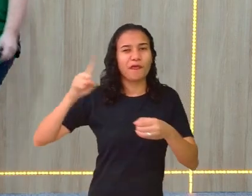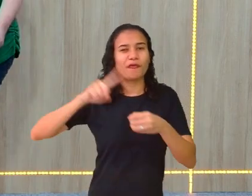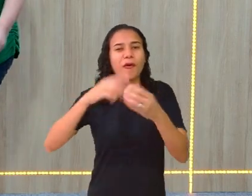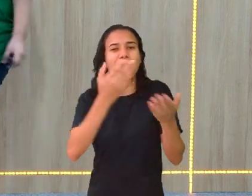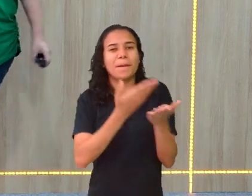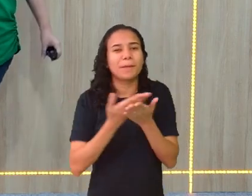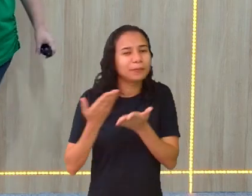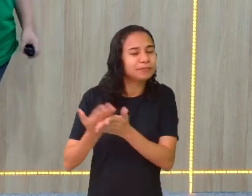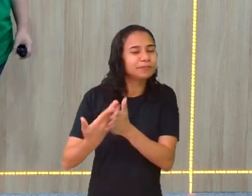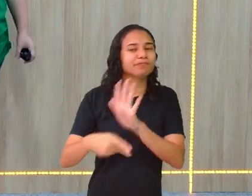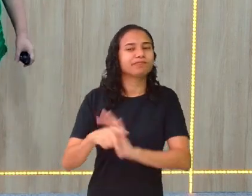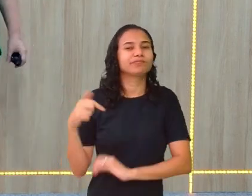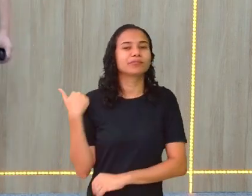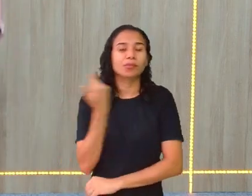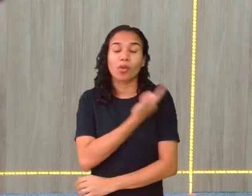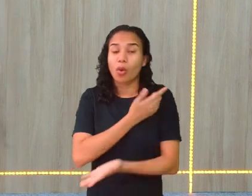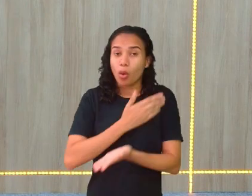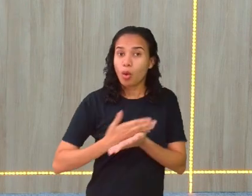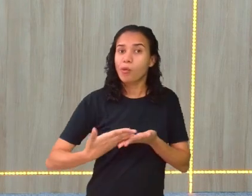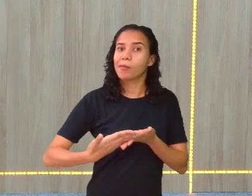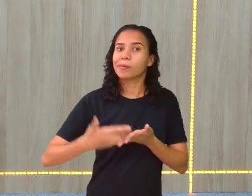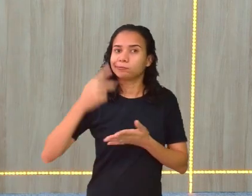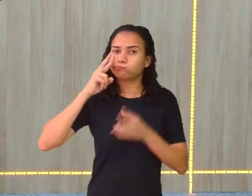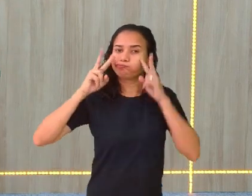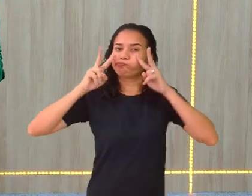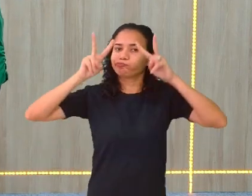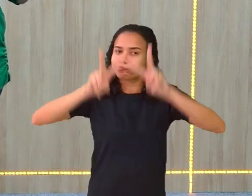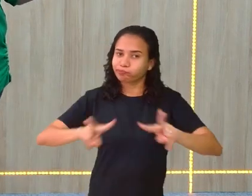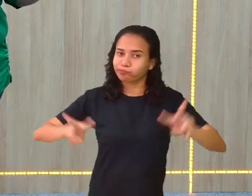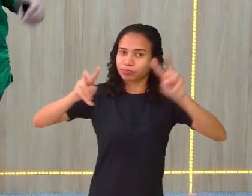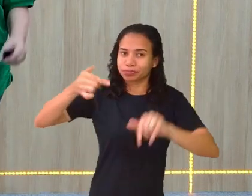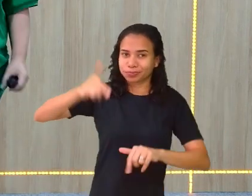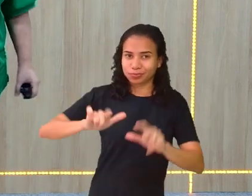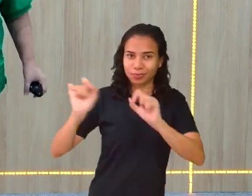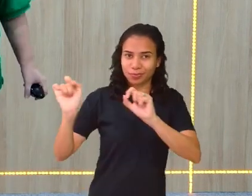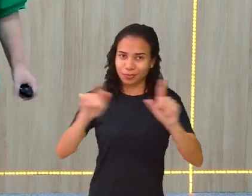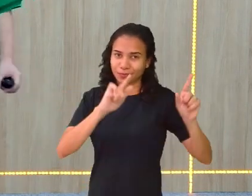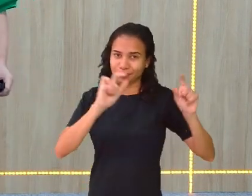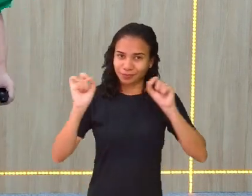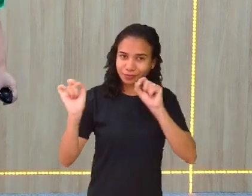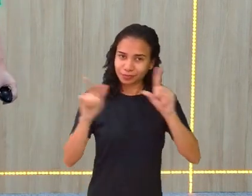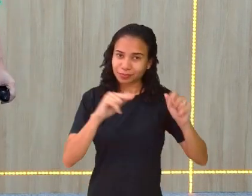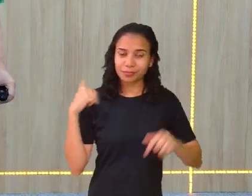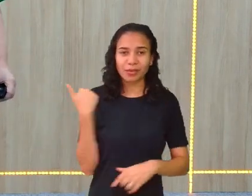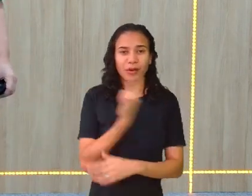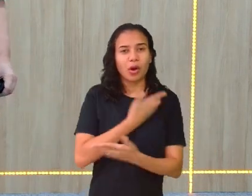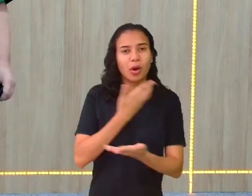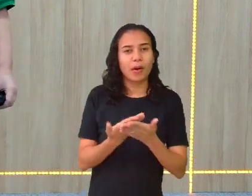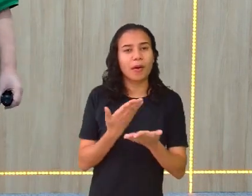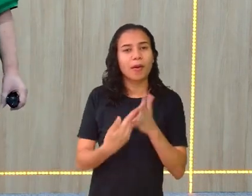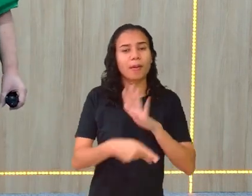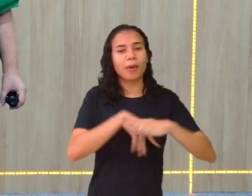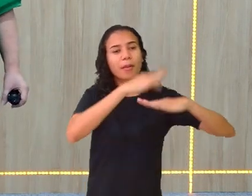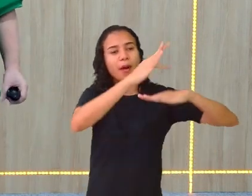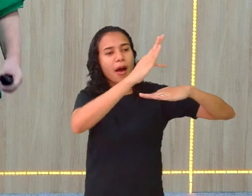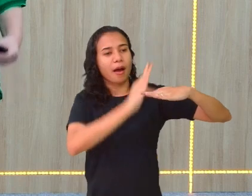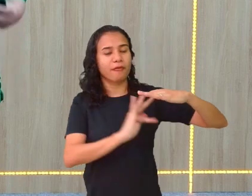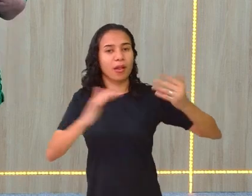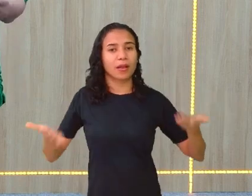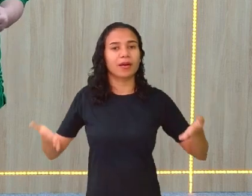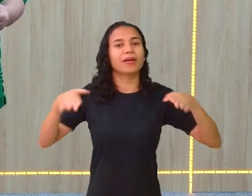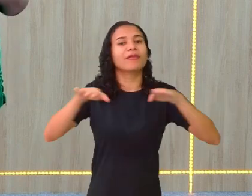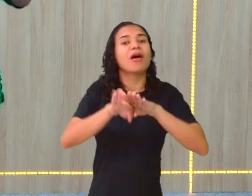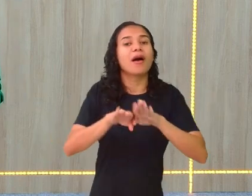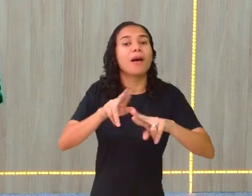aula e a gente vai começar revendo uns slides que a gente trabalhou as frações equivalentes,